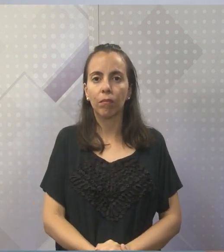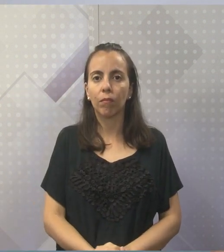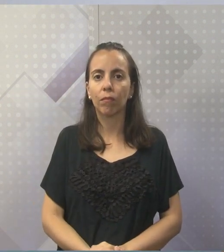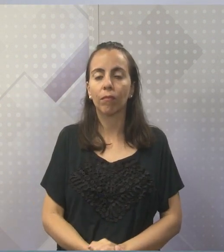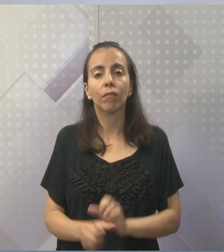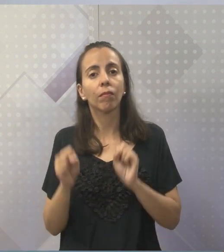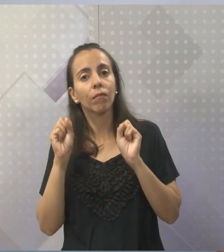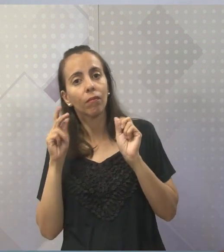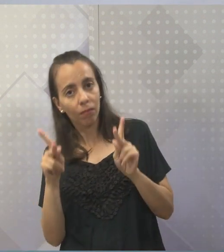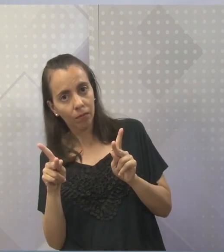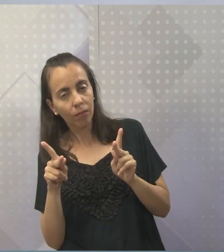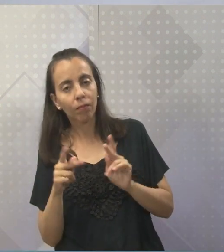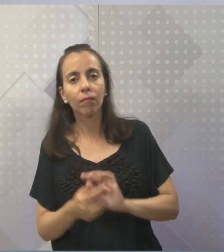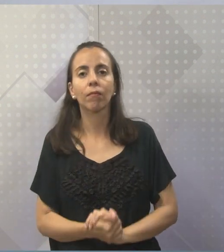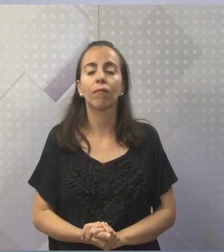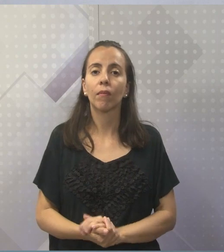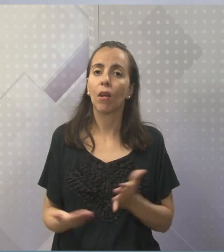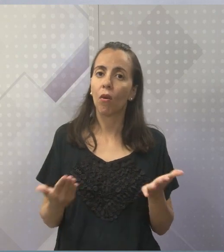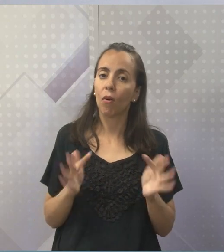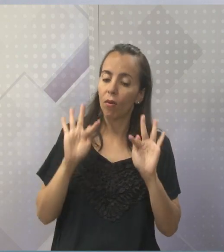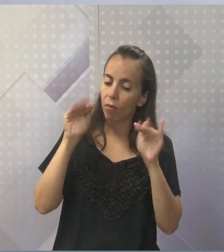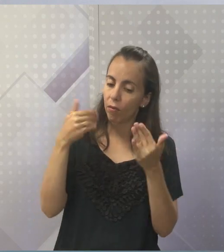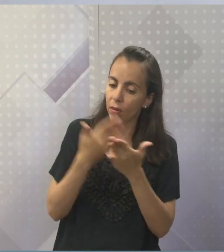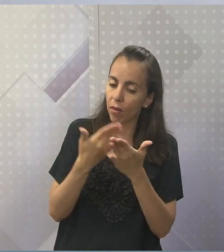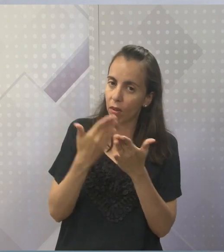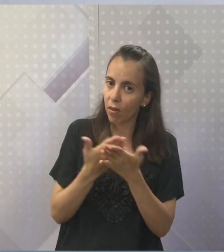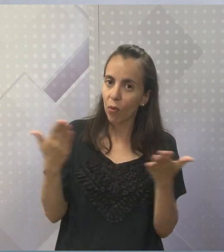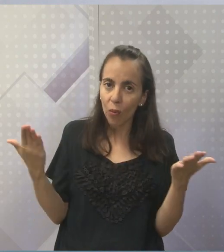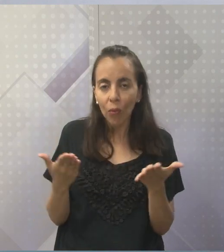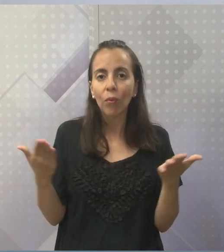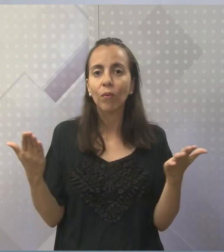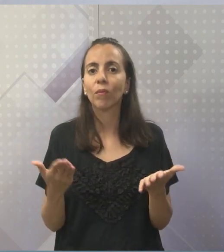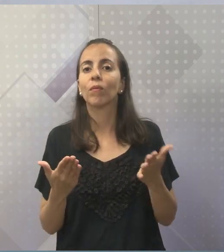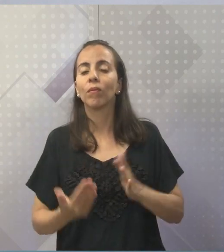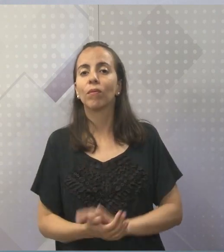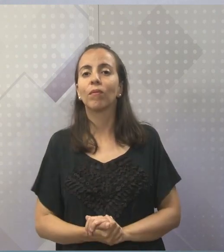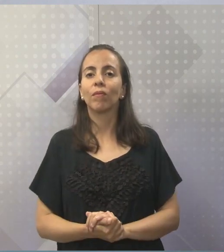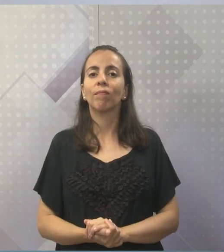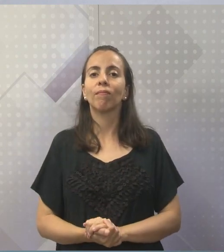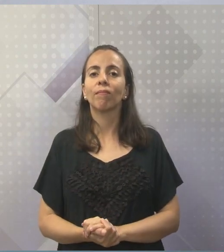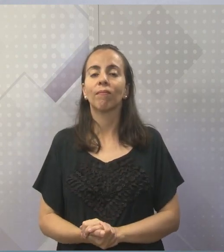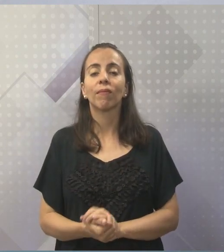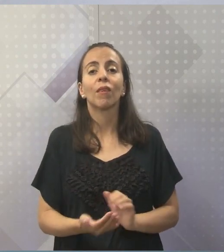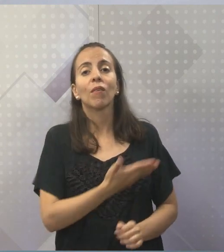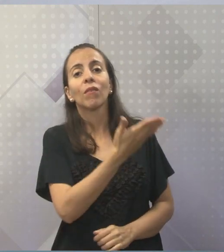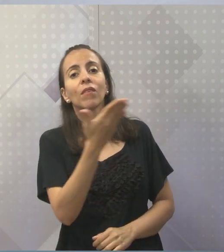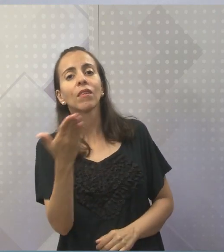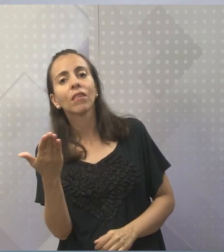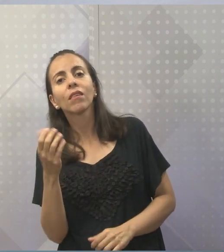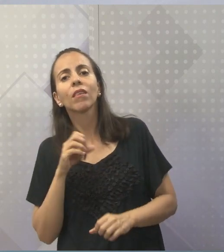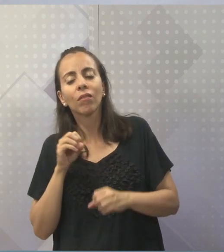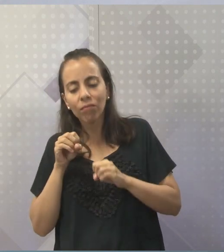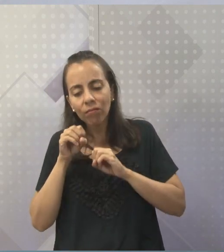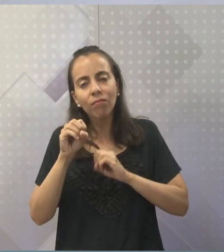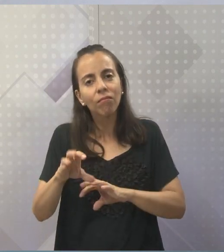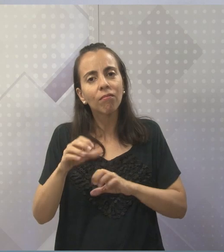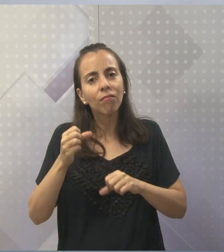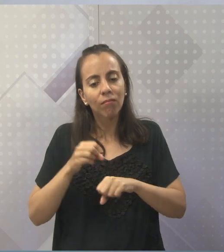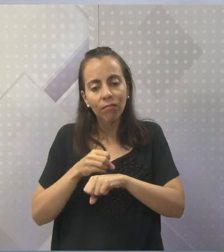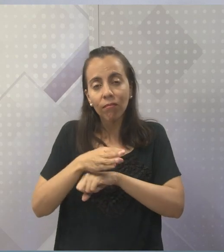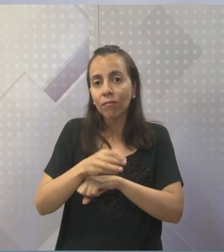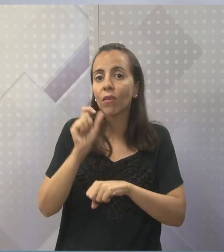Ok, pessoal? Então, chegamos ao final da nossa aula de hoje, certo? E eu deixo aí para vocês, né? Um